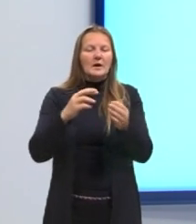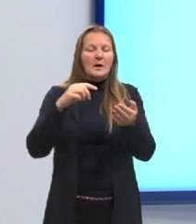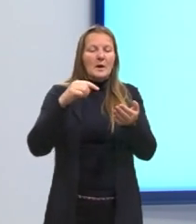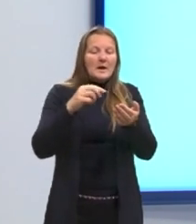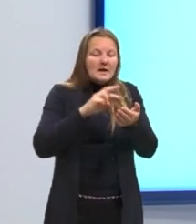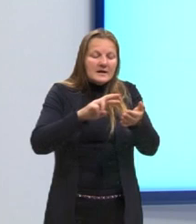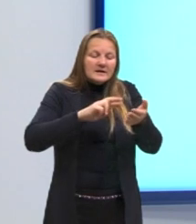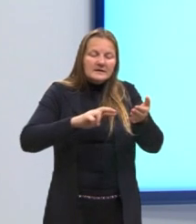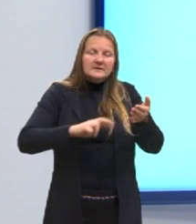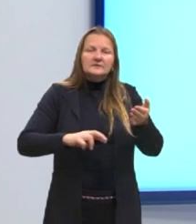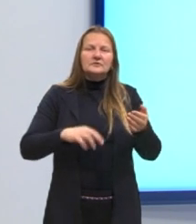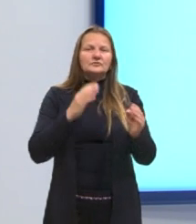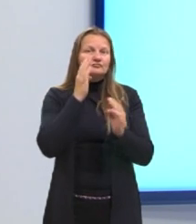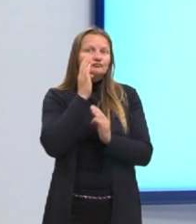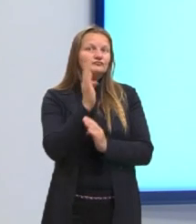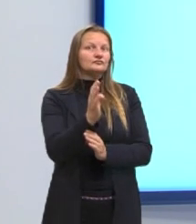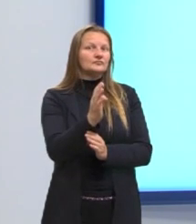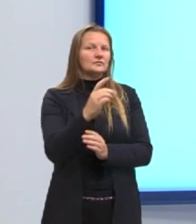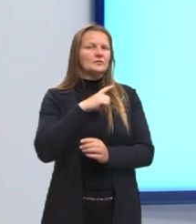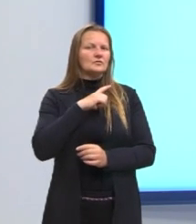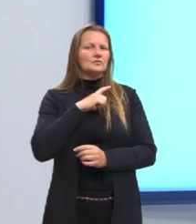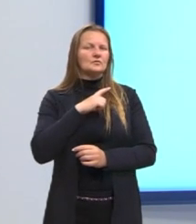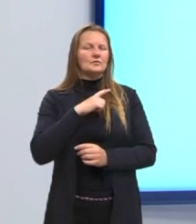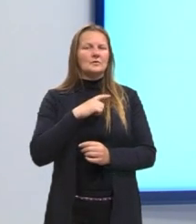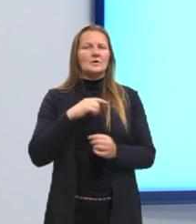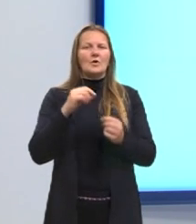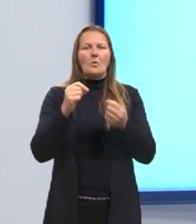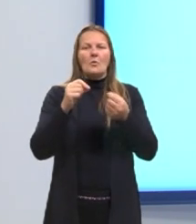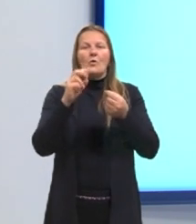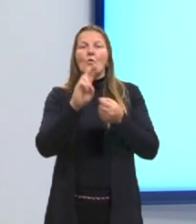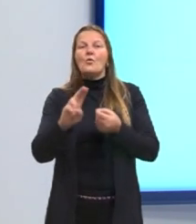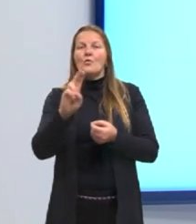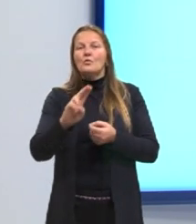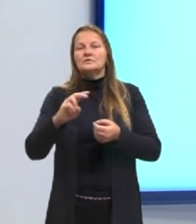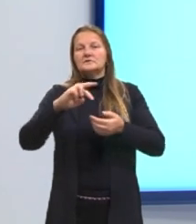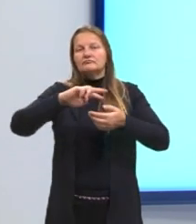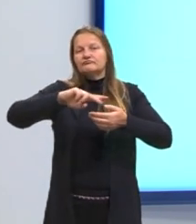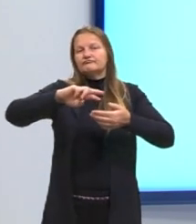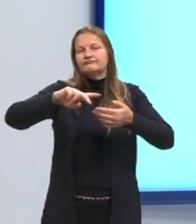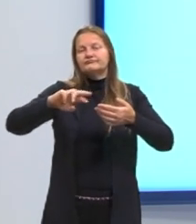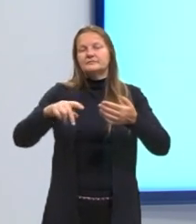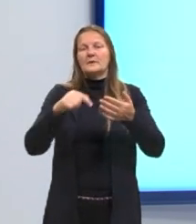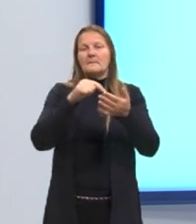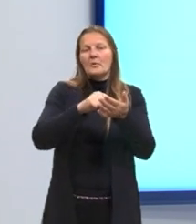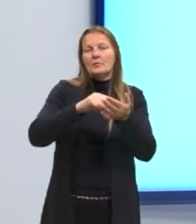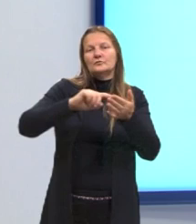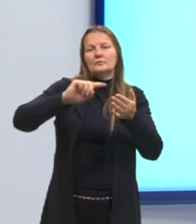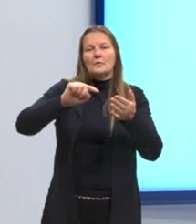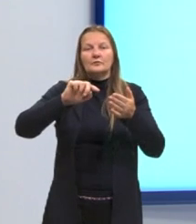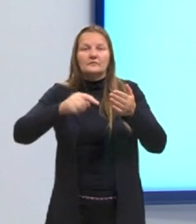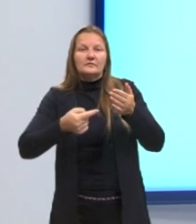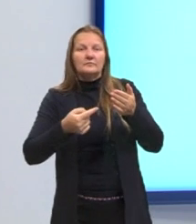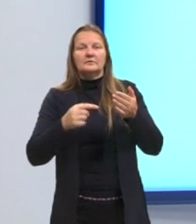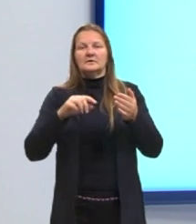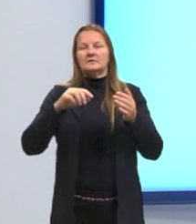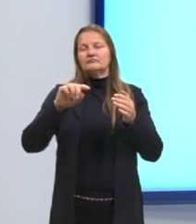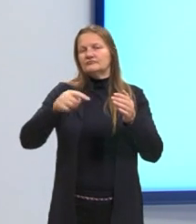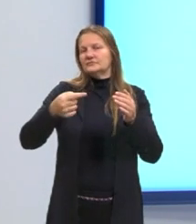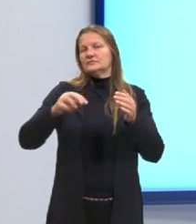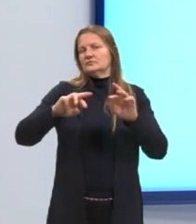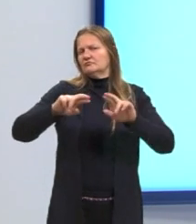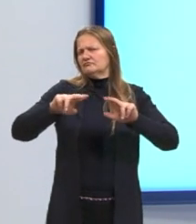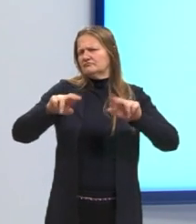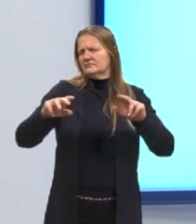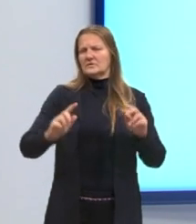está diretamente ligado às pontuações segundo a gramática normativa, para que se